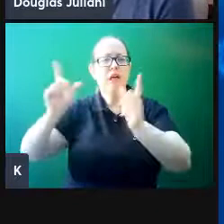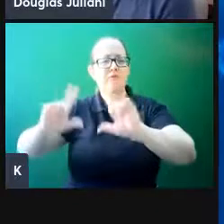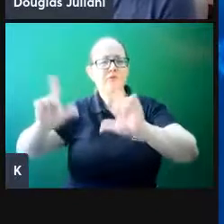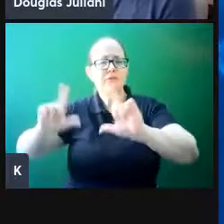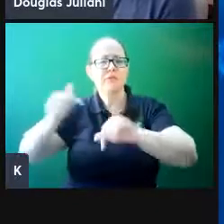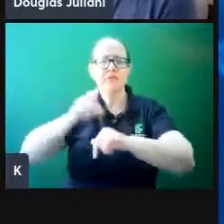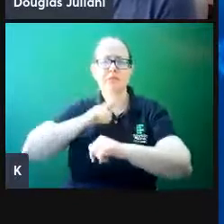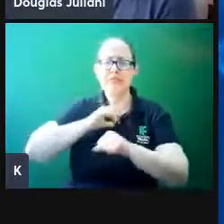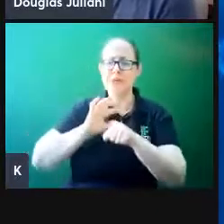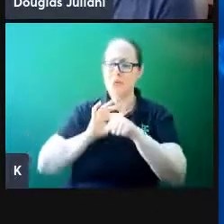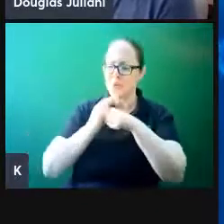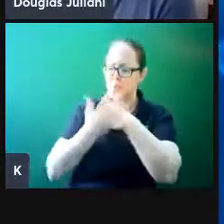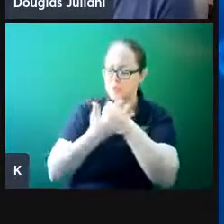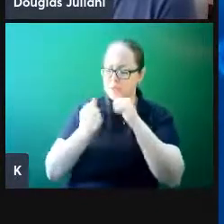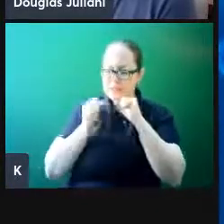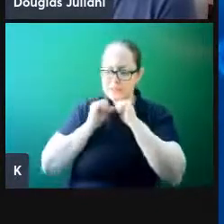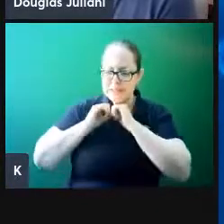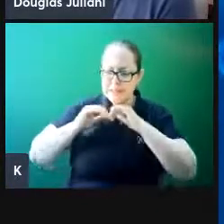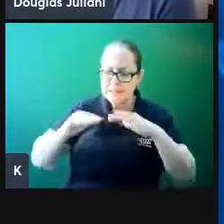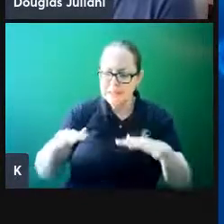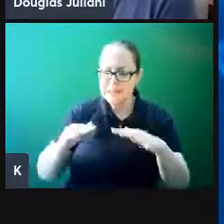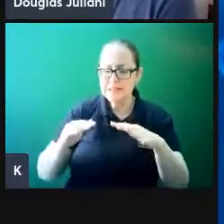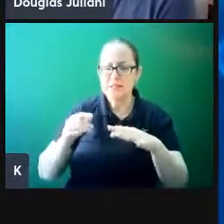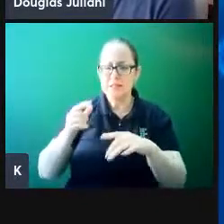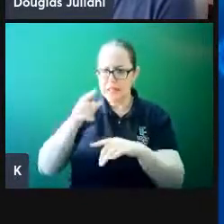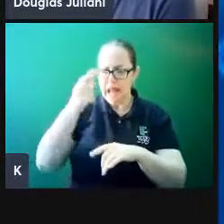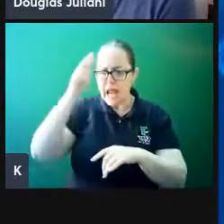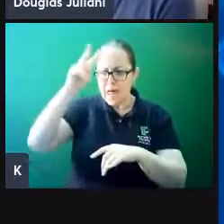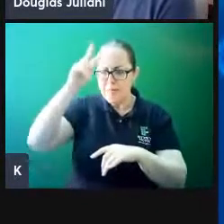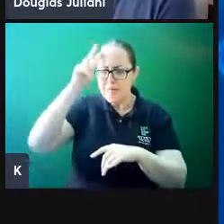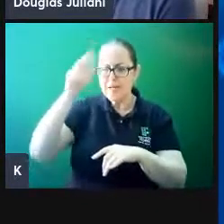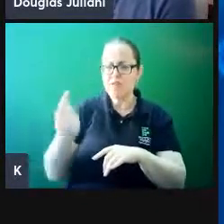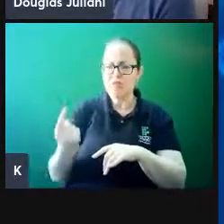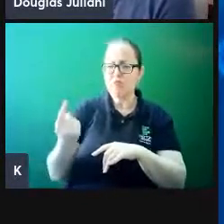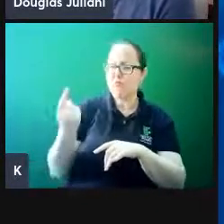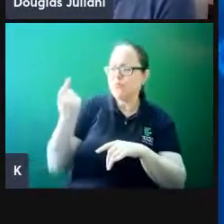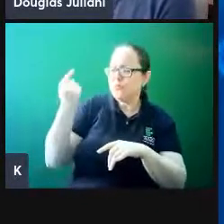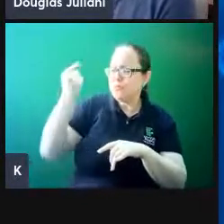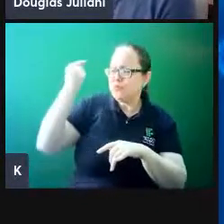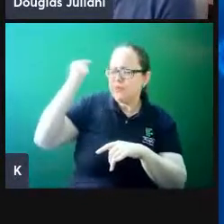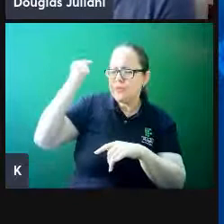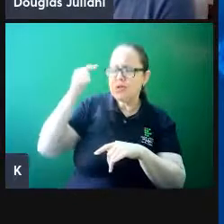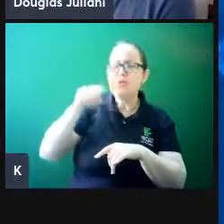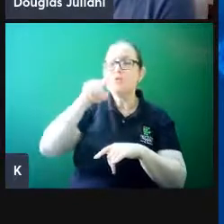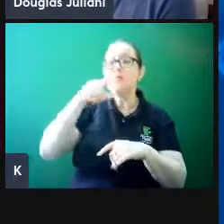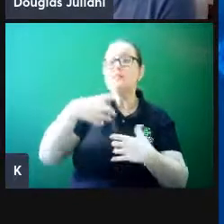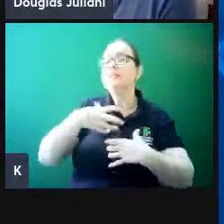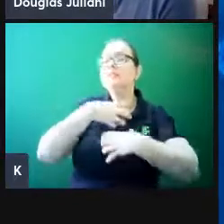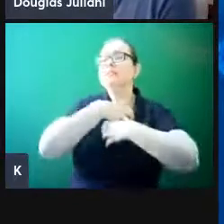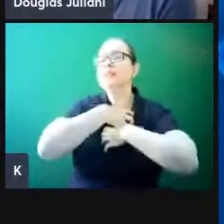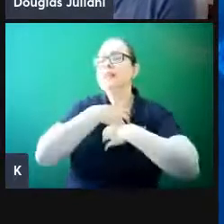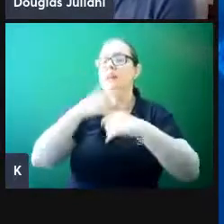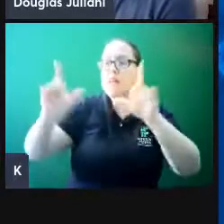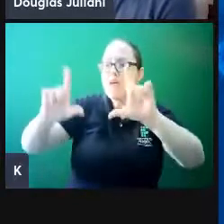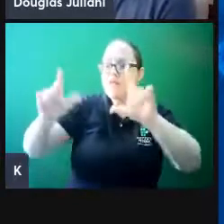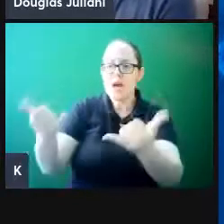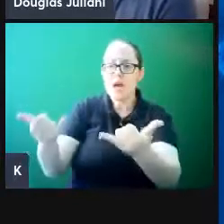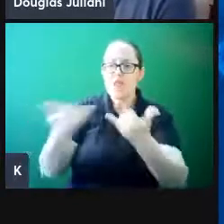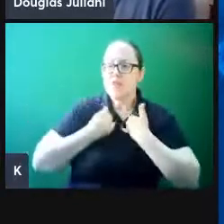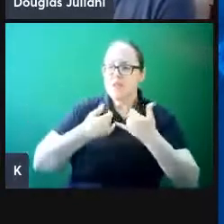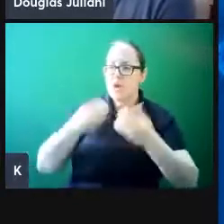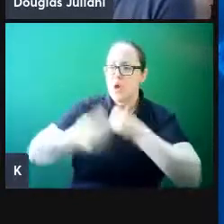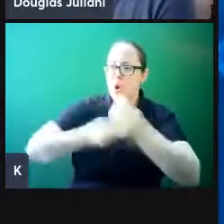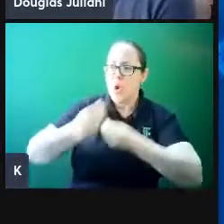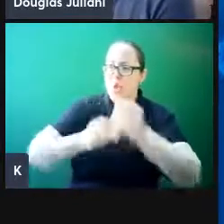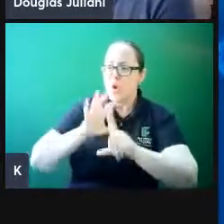Procurem direcionar a atenção de vocês para aquele momento agora. O que vocês sentiram? Como é que vocês estavam? Sem imaginar de fato